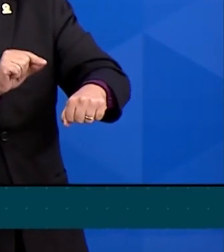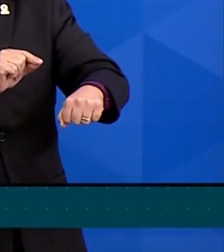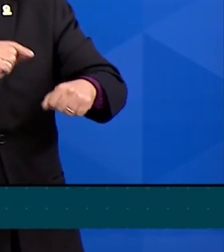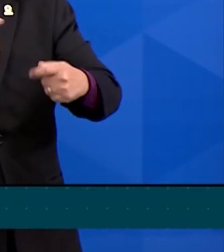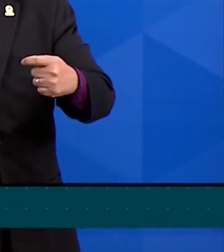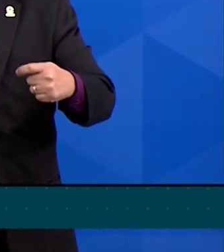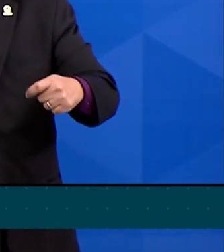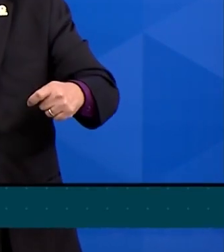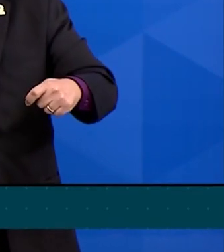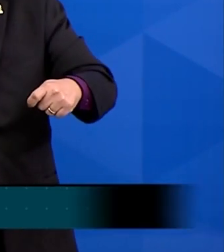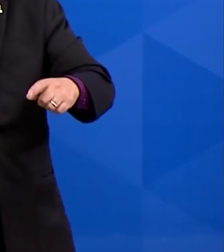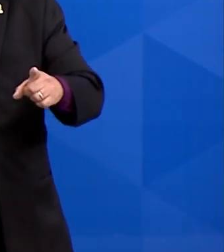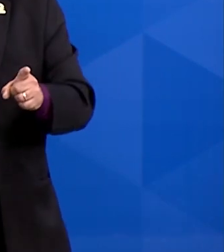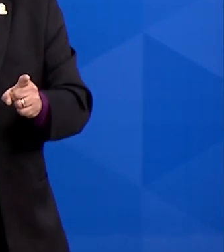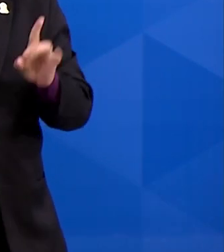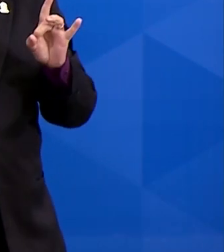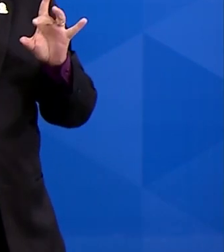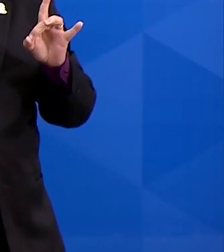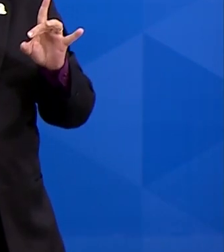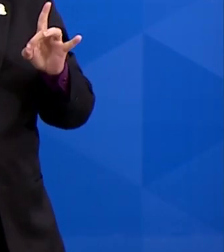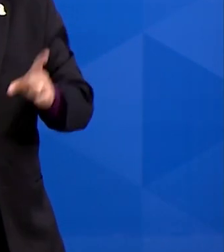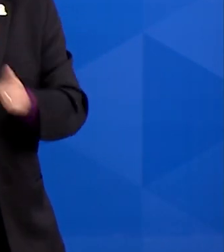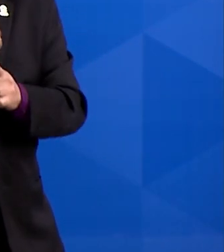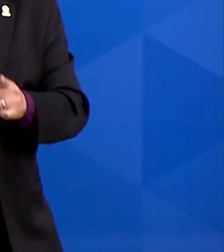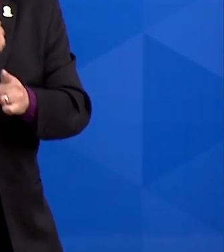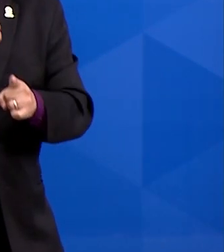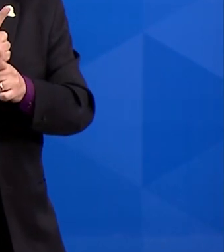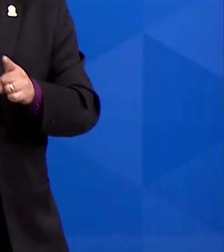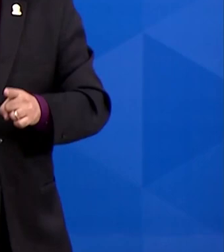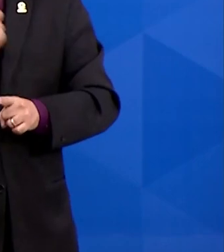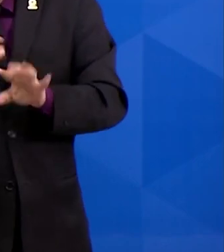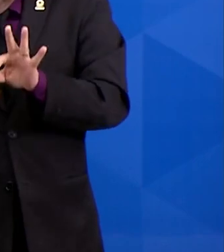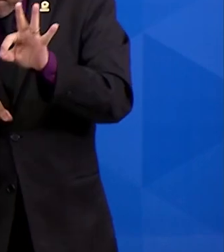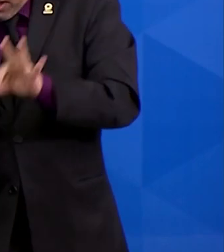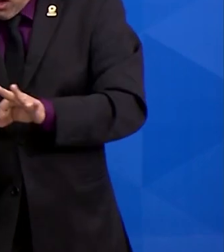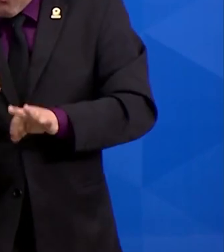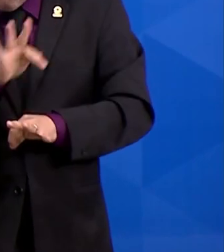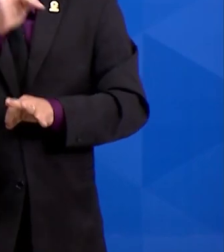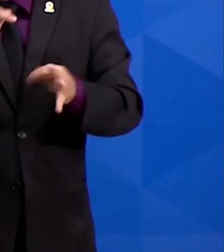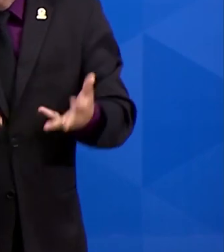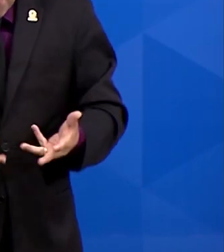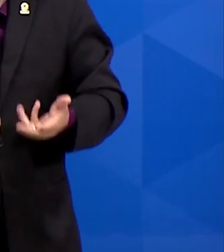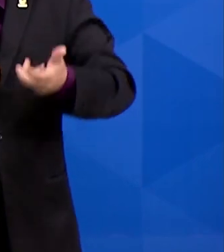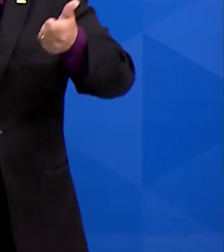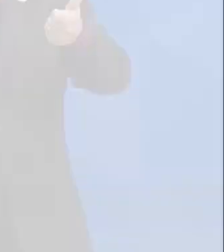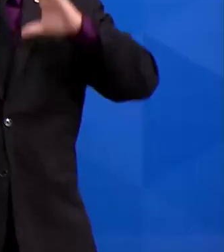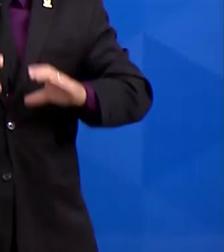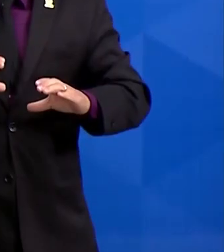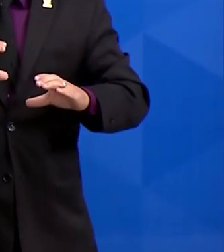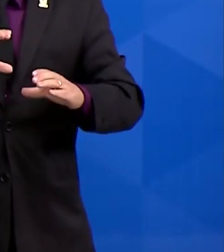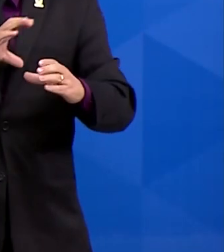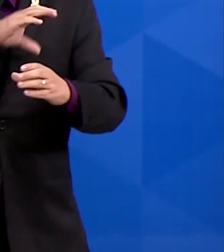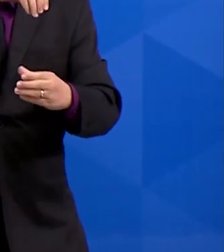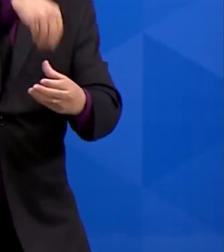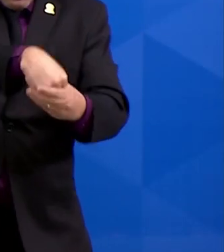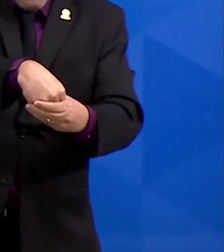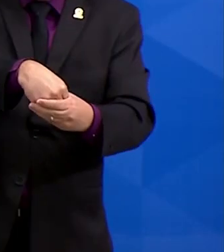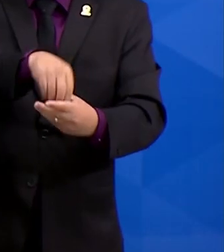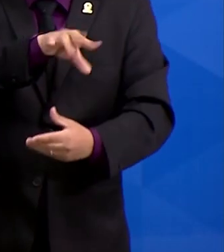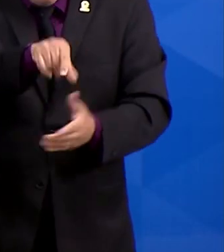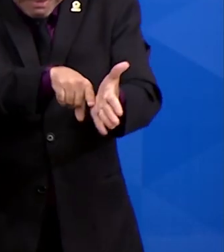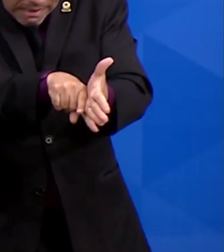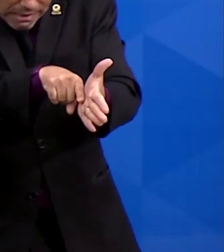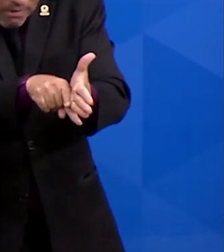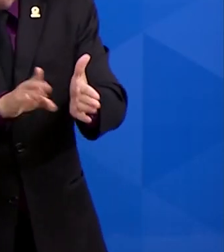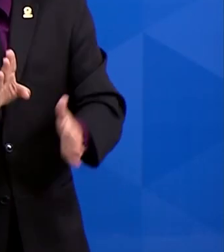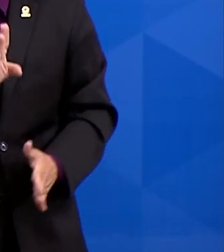capacidade de administrar o momento, planejar o futuro e sair dessa política do isolamento. Para conhecer a doença, a gente